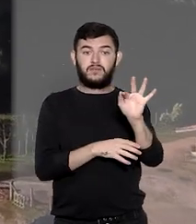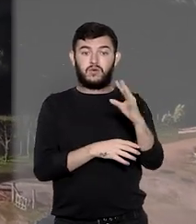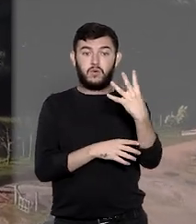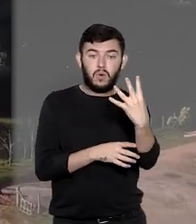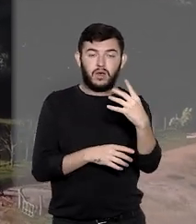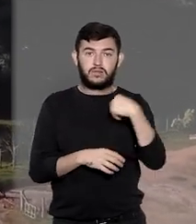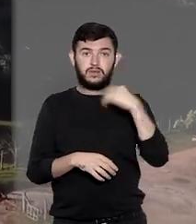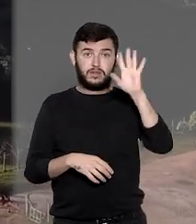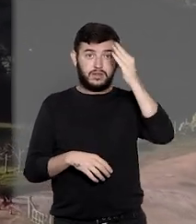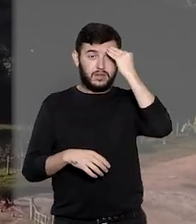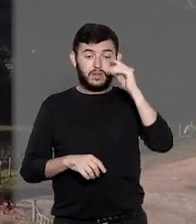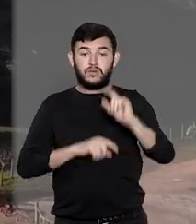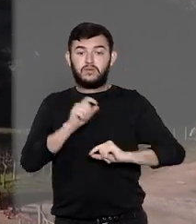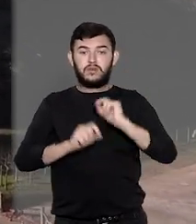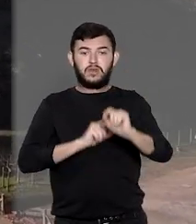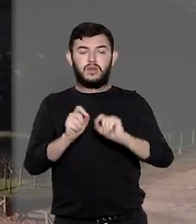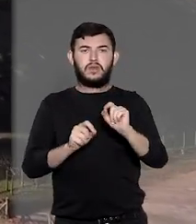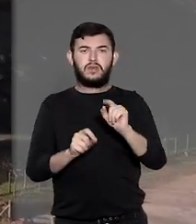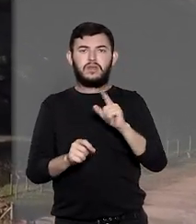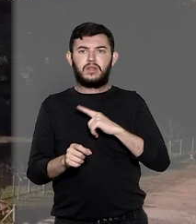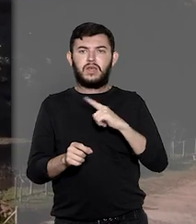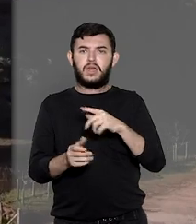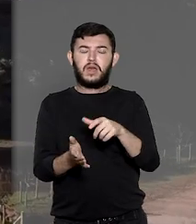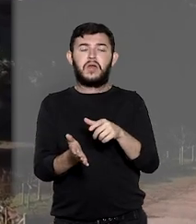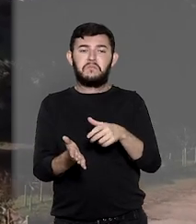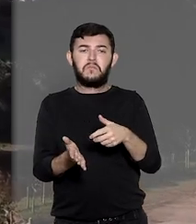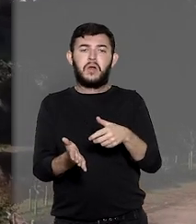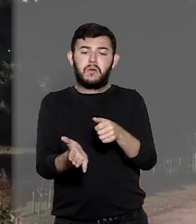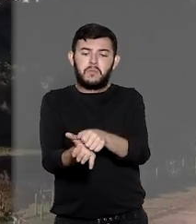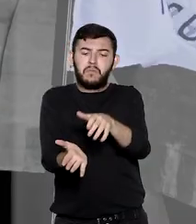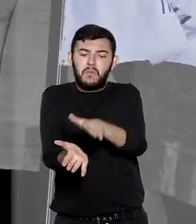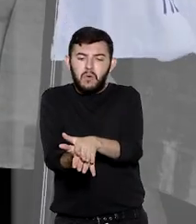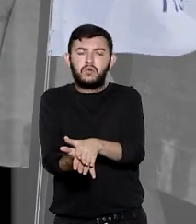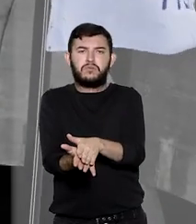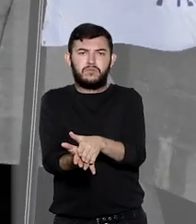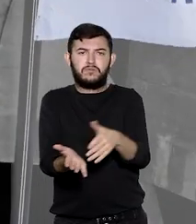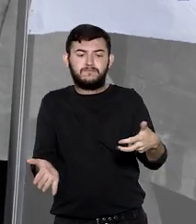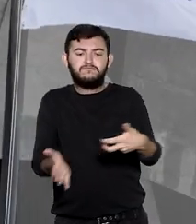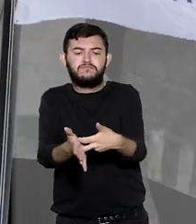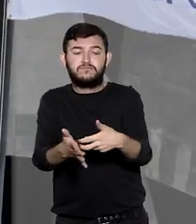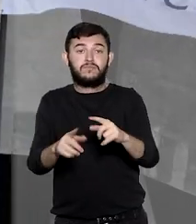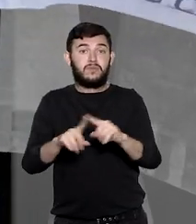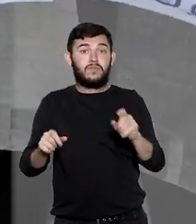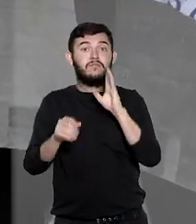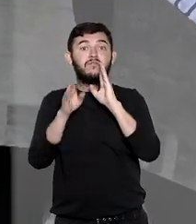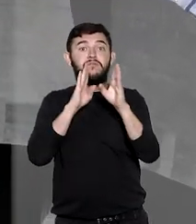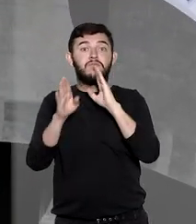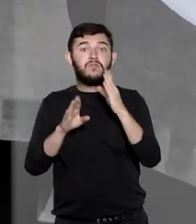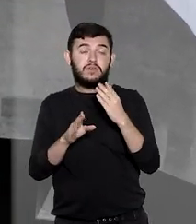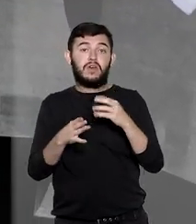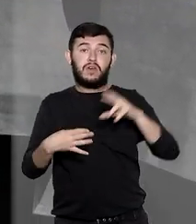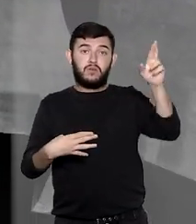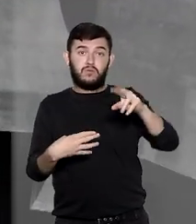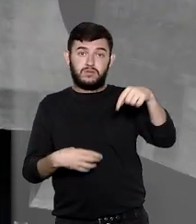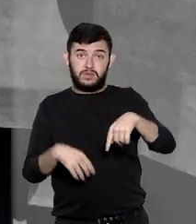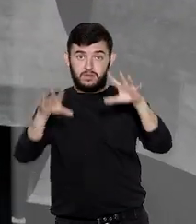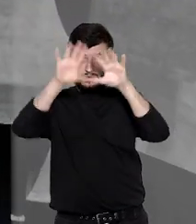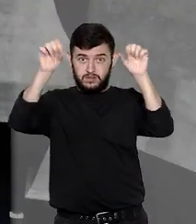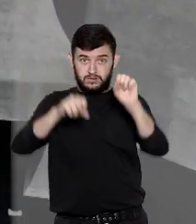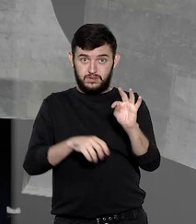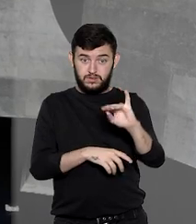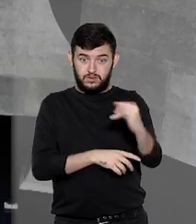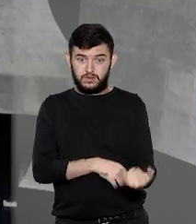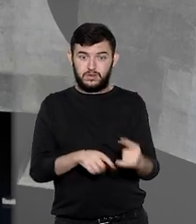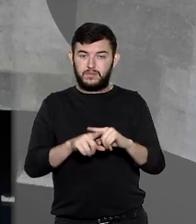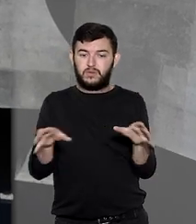cumprimento de decisão judicial legitima a cobrança de multa sancionatória. O Facebook recorreu ao STJ, mas o colegiado da